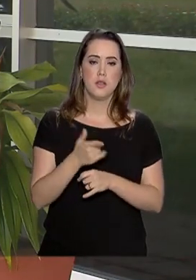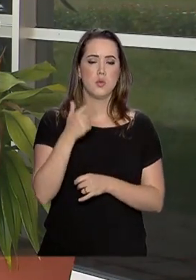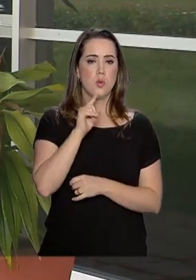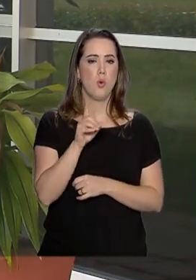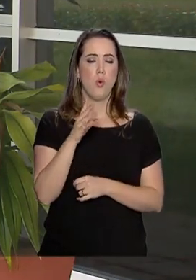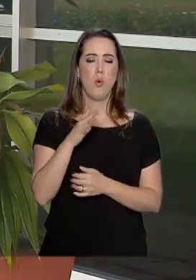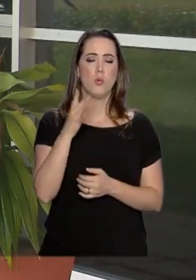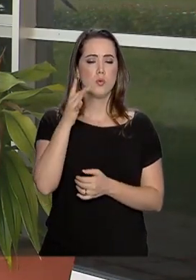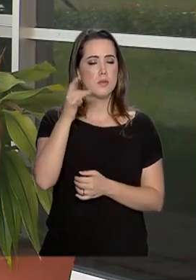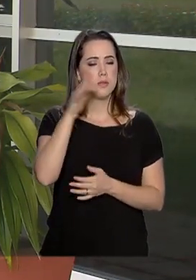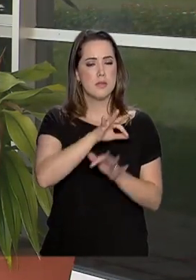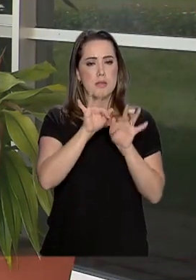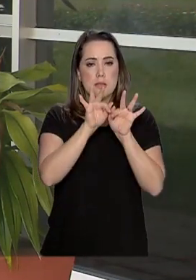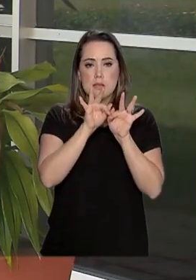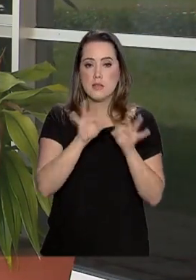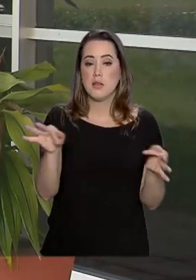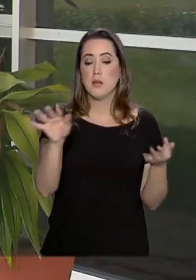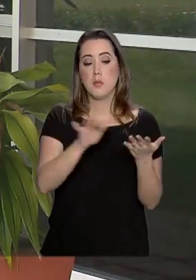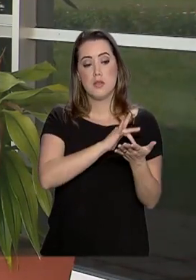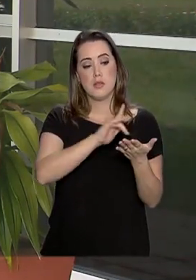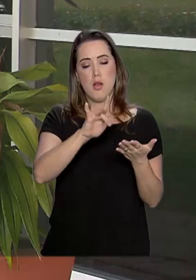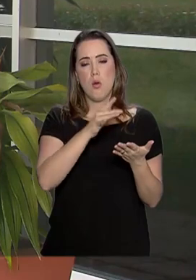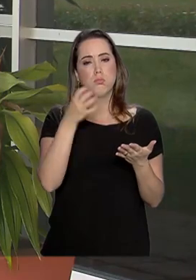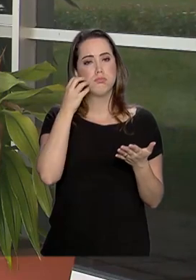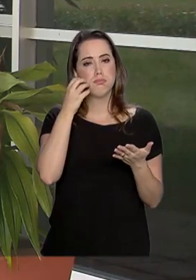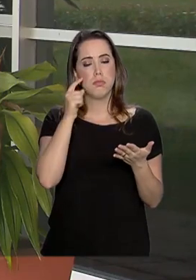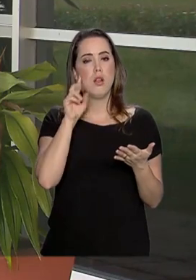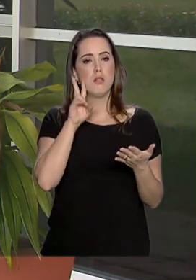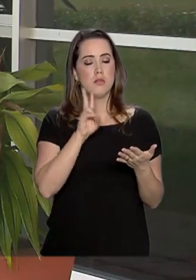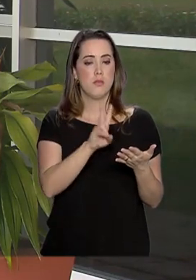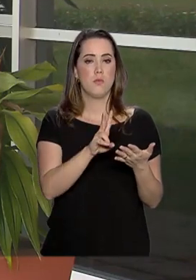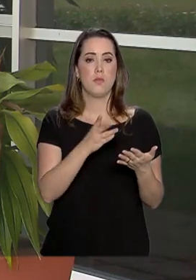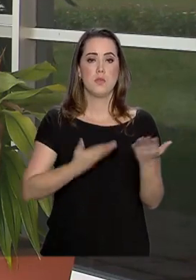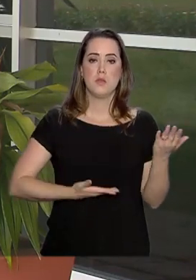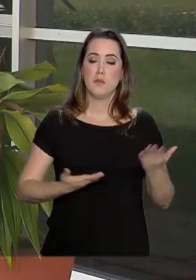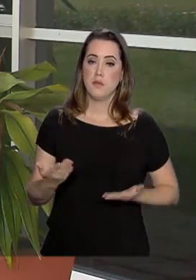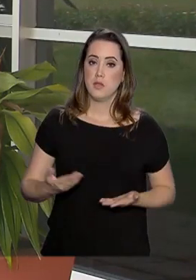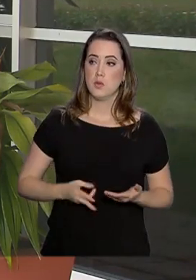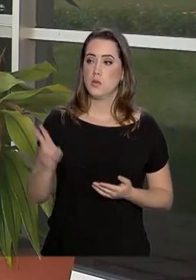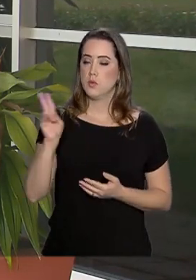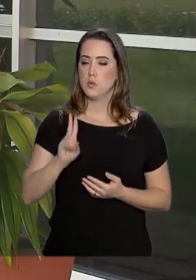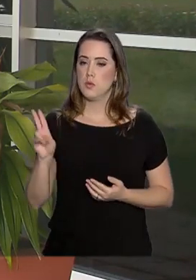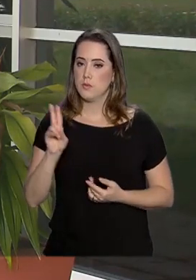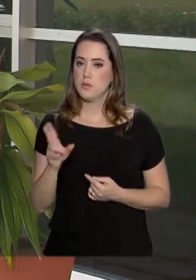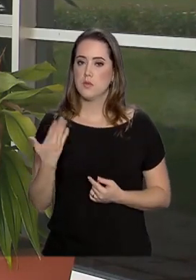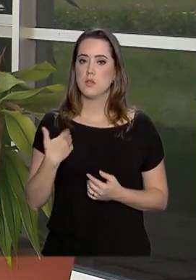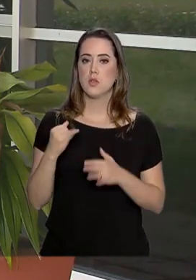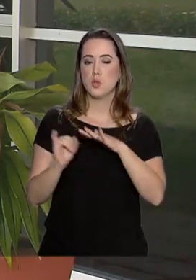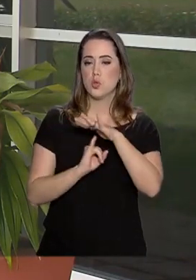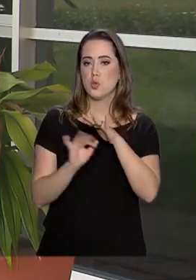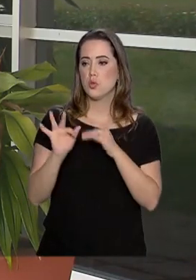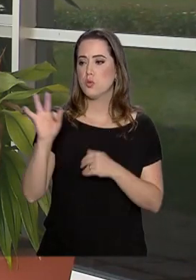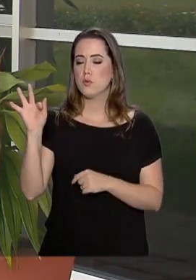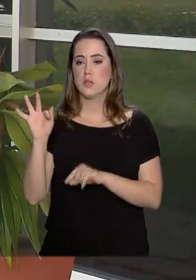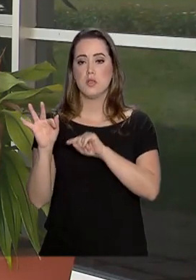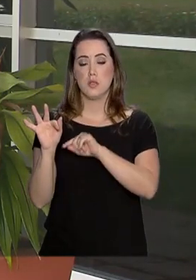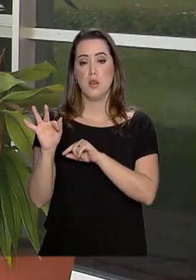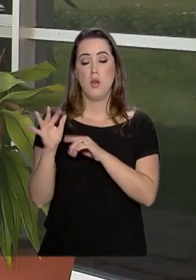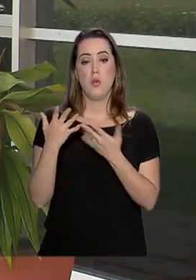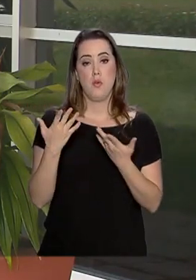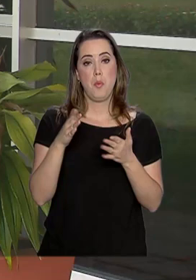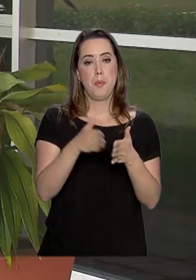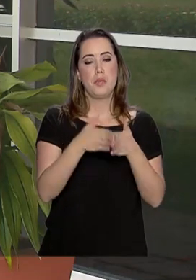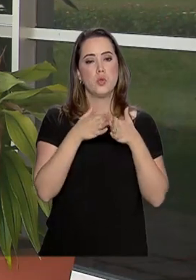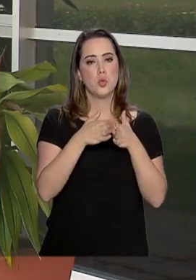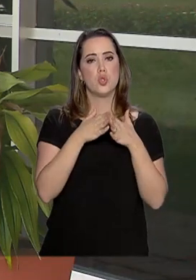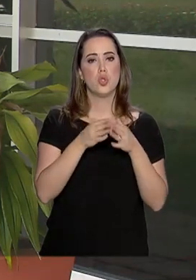um simples celular, agora também será possível ter acesso aos serviços prestados pelas universidades e institutos federais de ensino, como